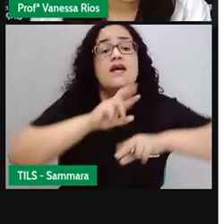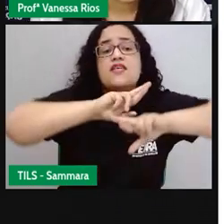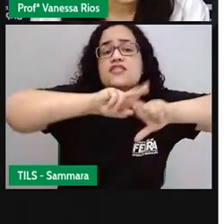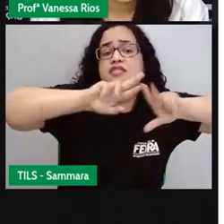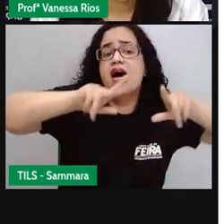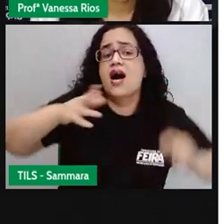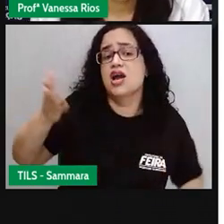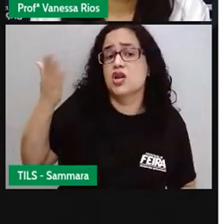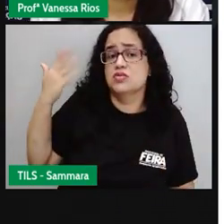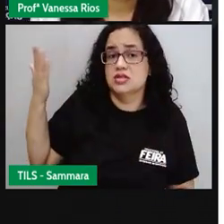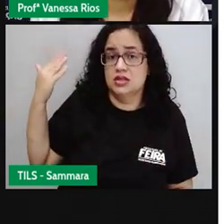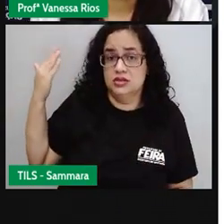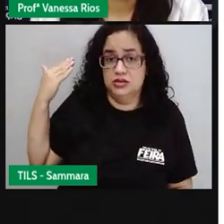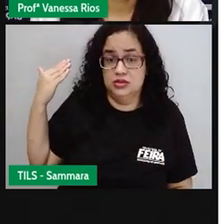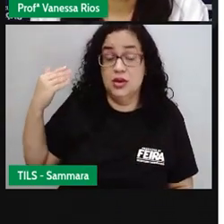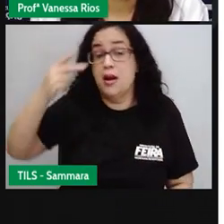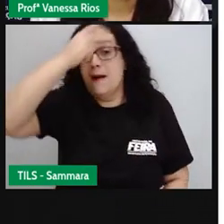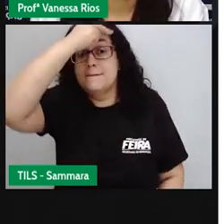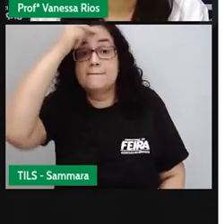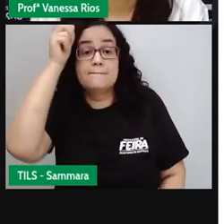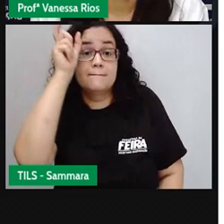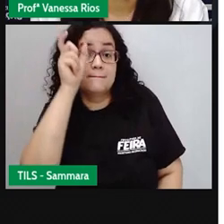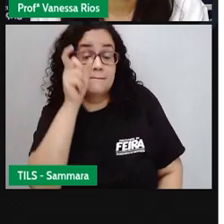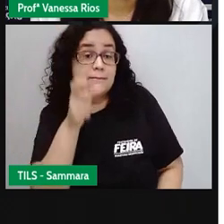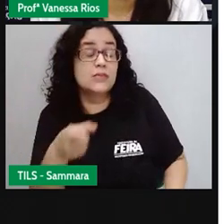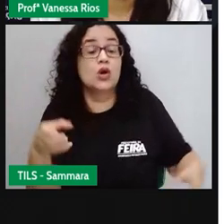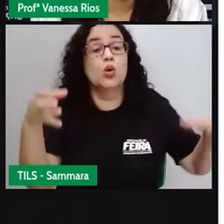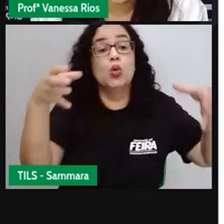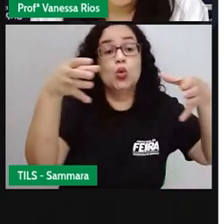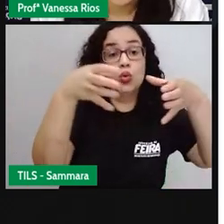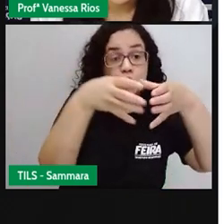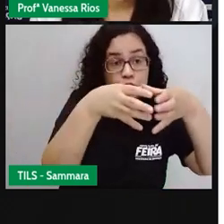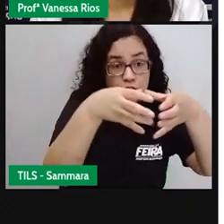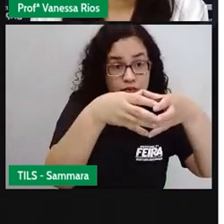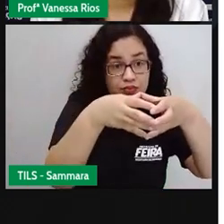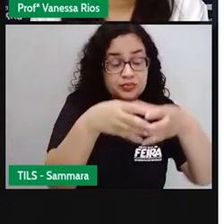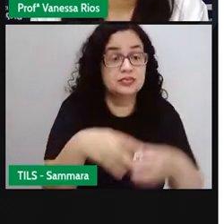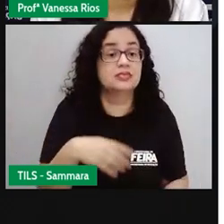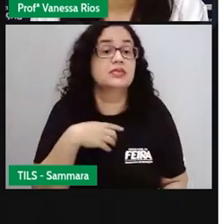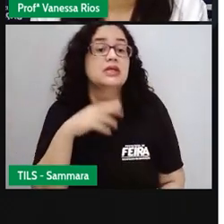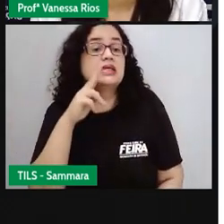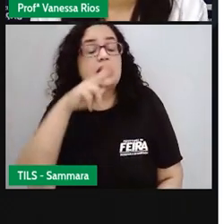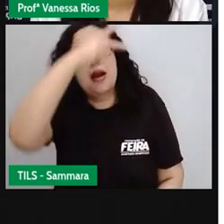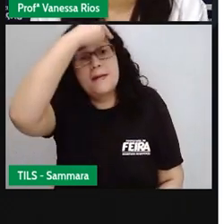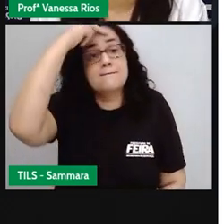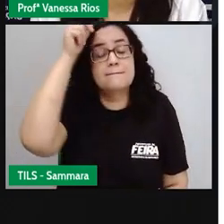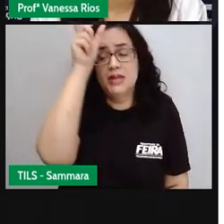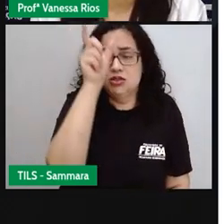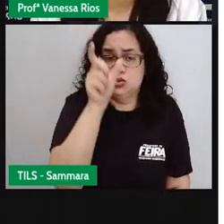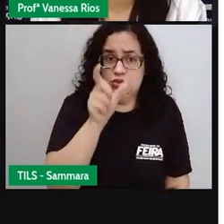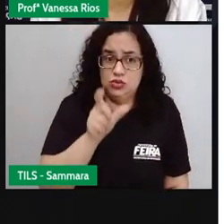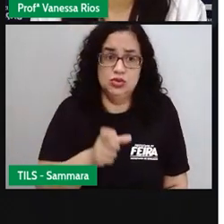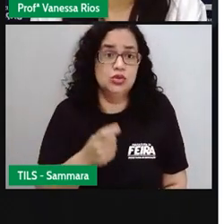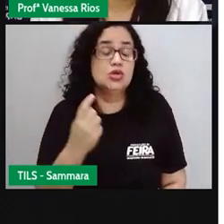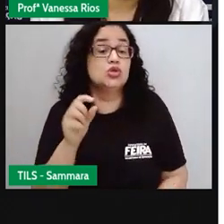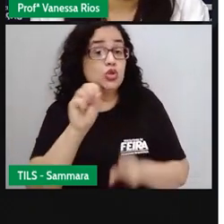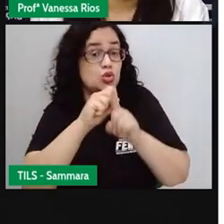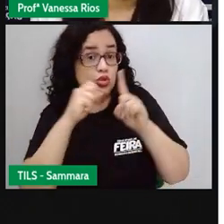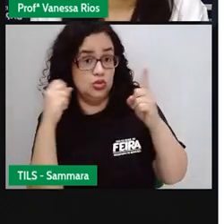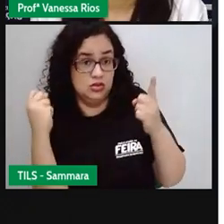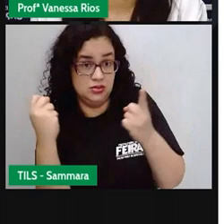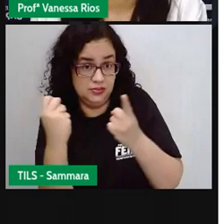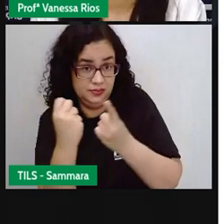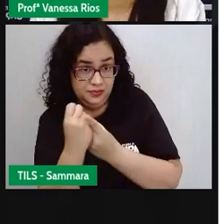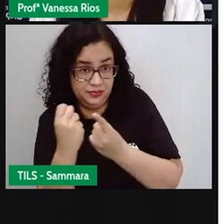Há milhares de anos, os seres humanos se relacionam em grupo. Então, o ser humano é um ser social.